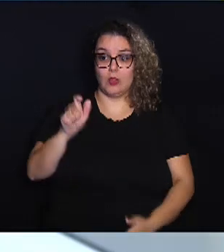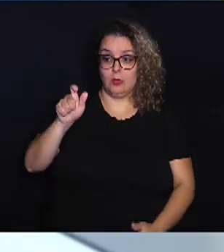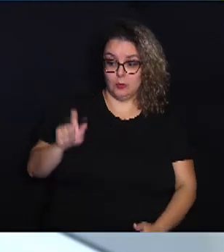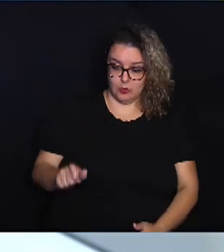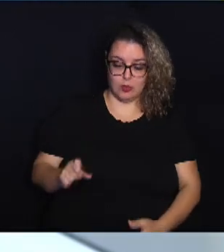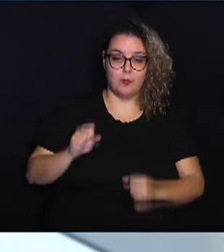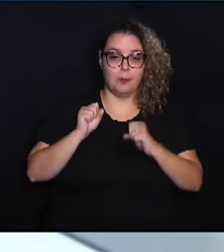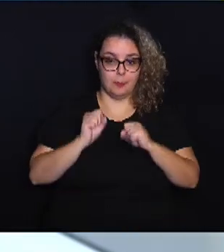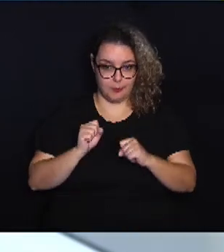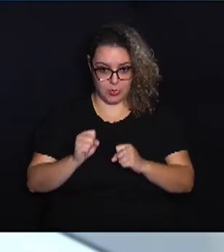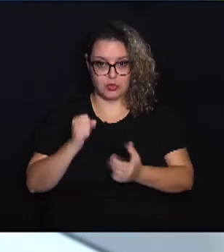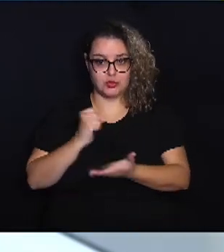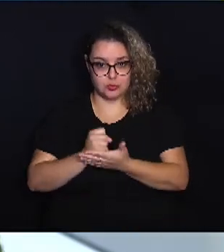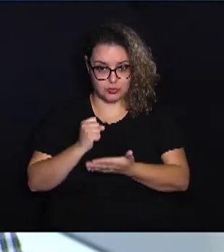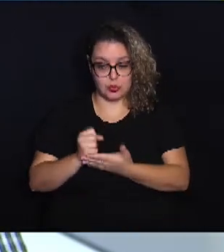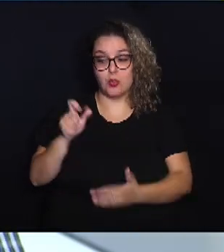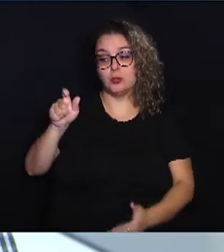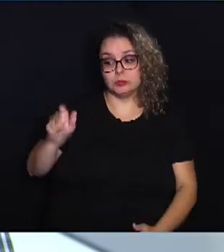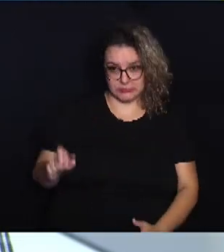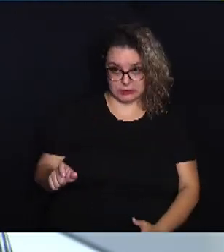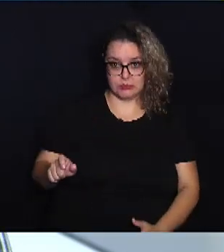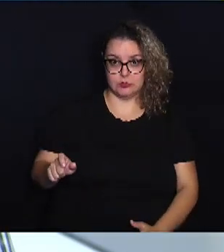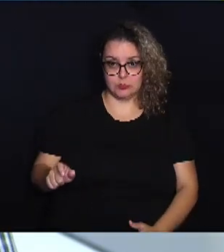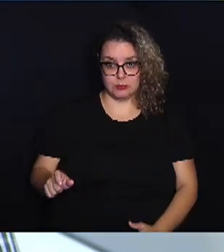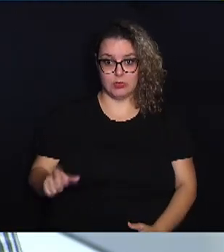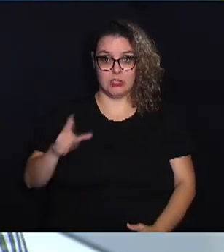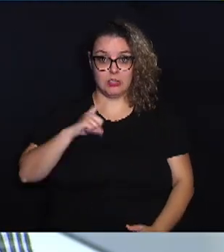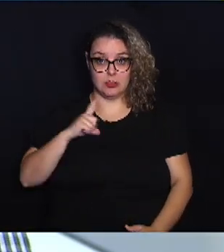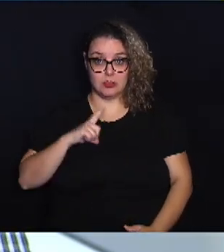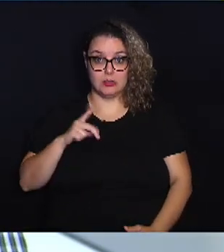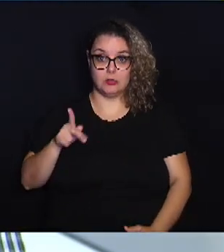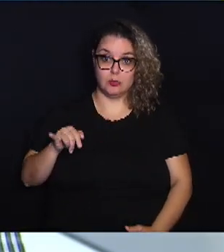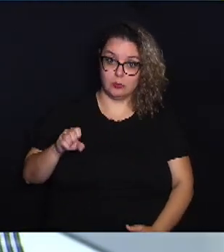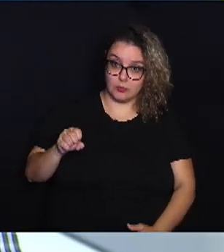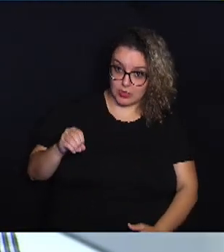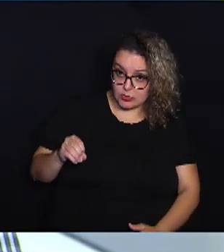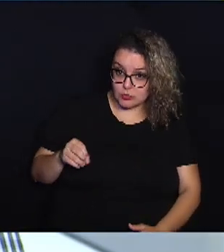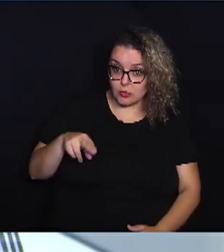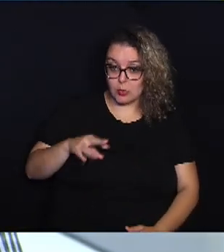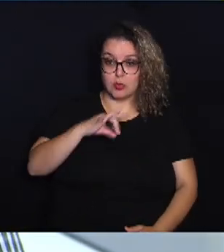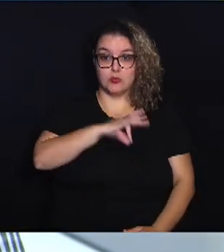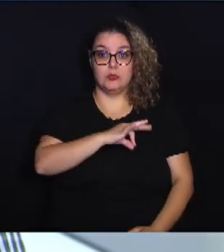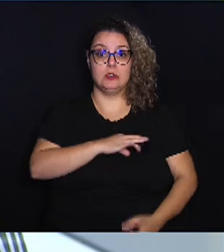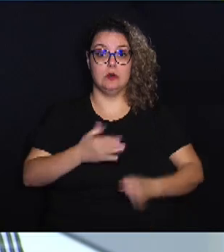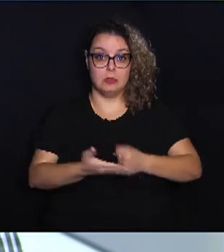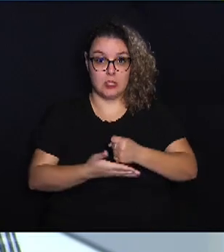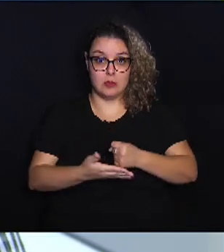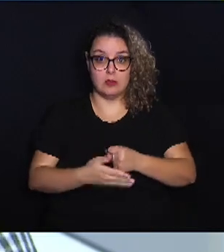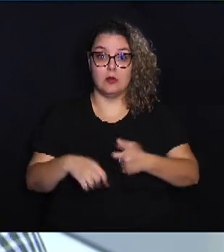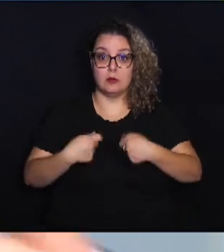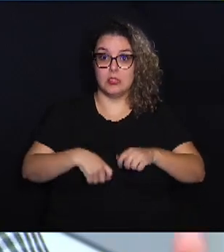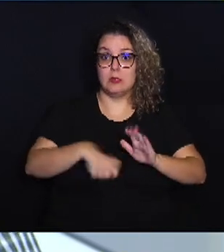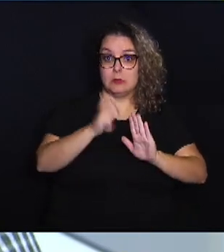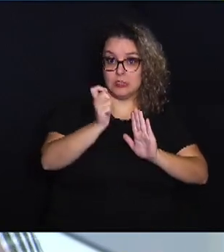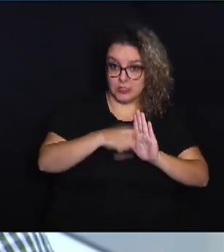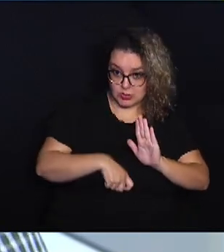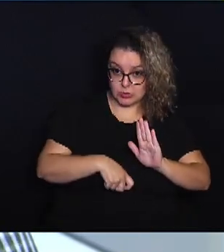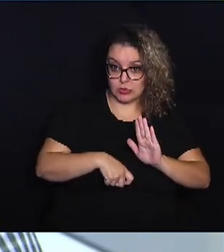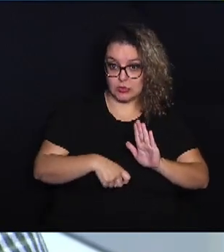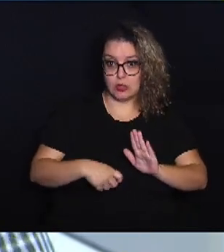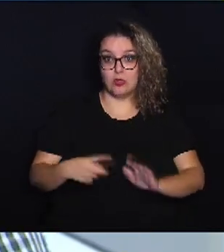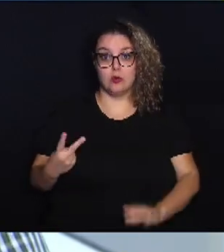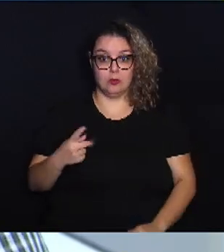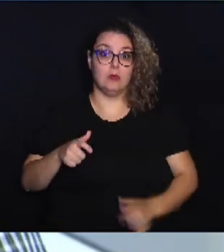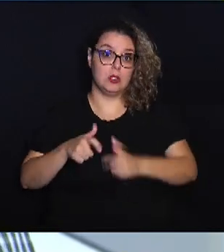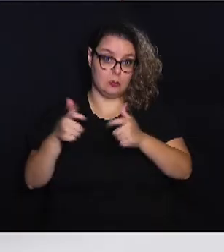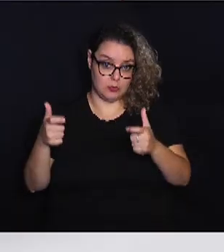pegar, contratar essa pessoa, ganhando ou piso ou salário mínimo. Ela tem que registrar essa pessoa com o valor maior